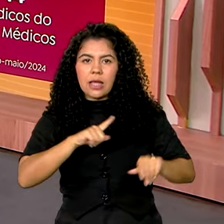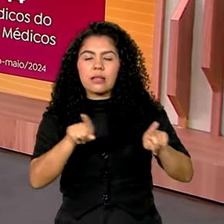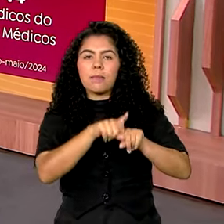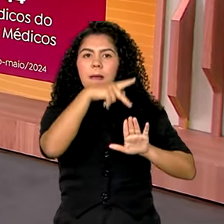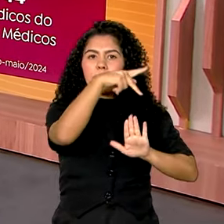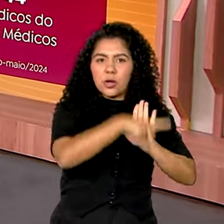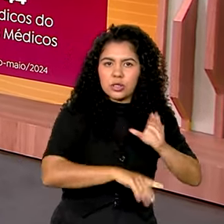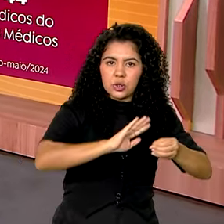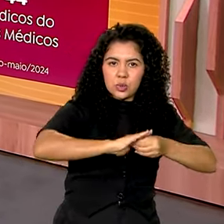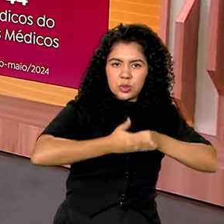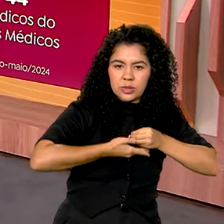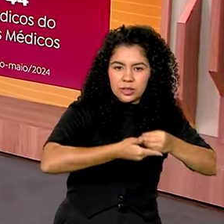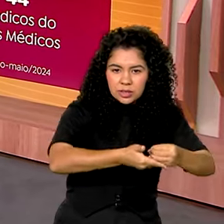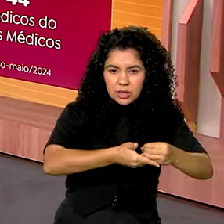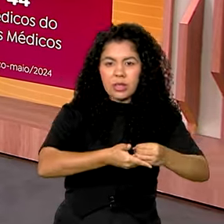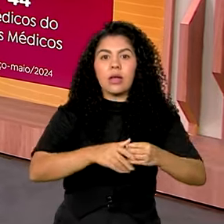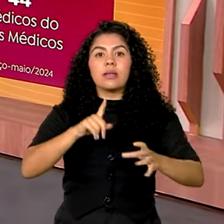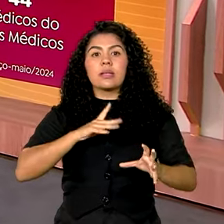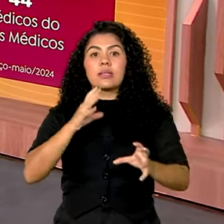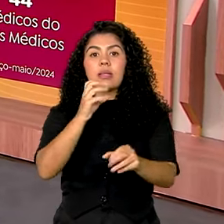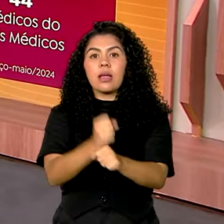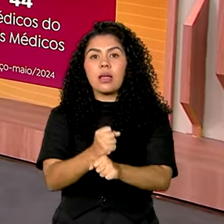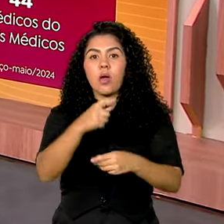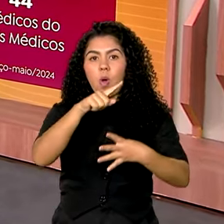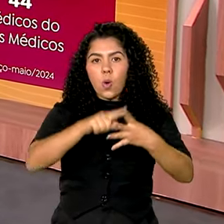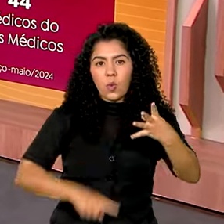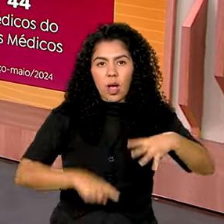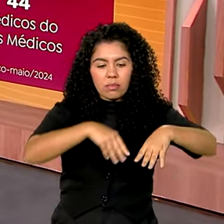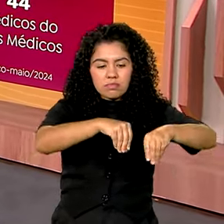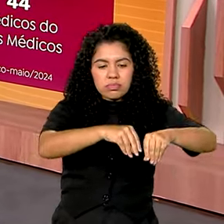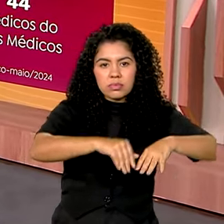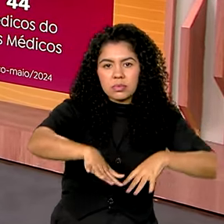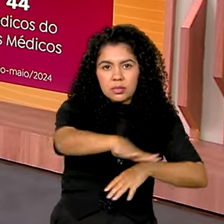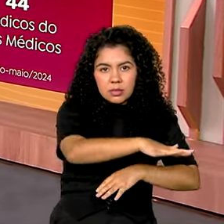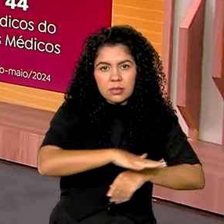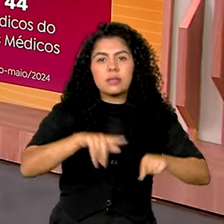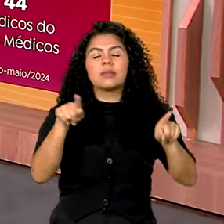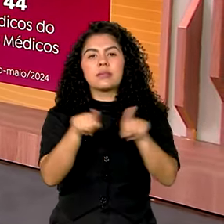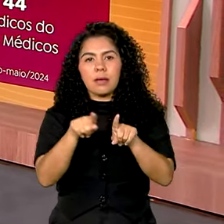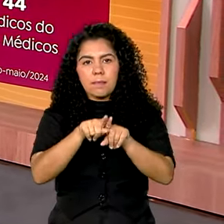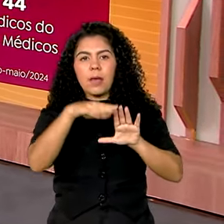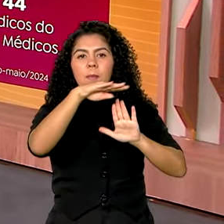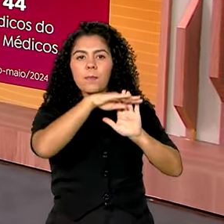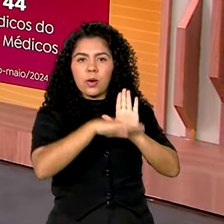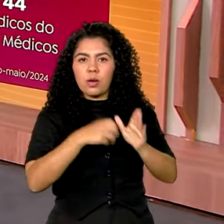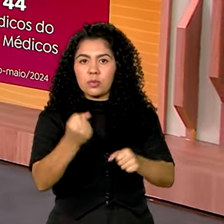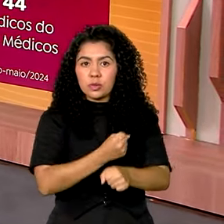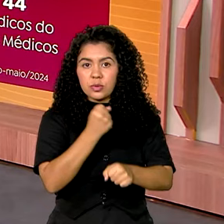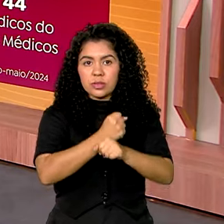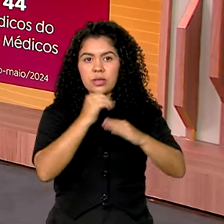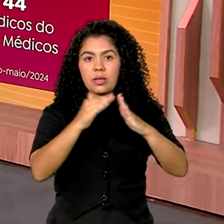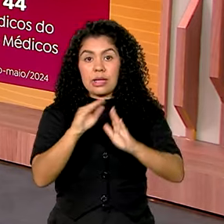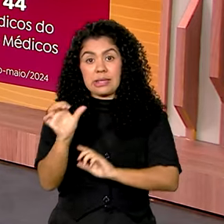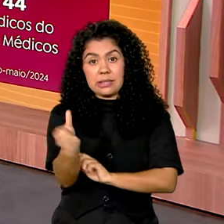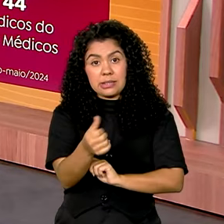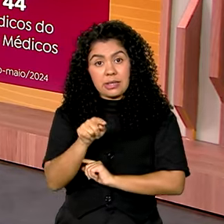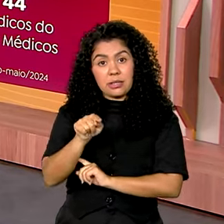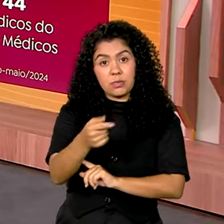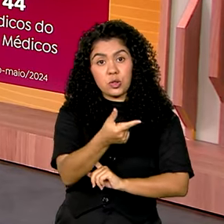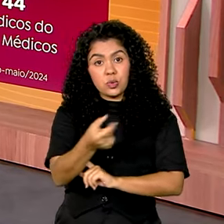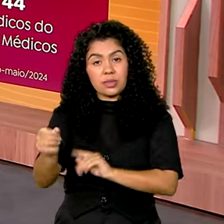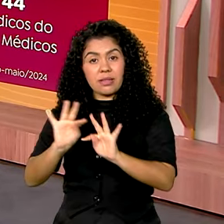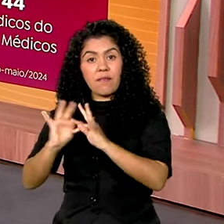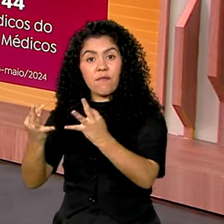com quatro regularizações fundiárias. Temos também aqui Novo PAC, Minha Casa Minha Vida, 6.200 famílias